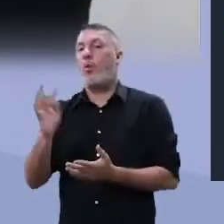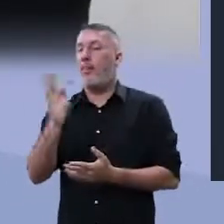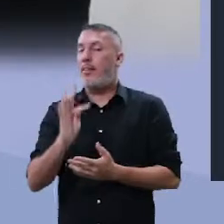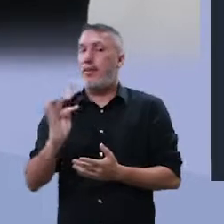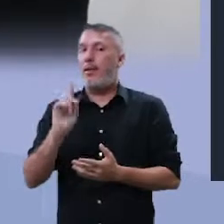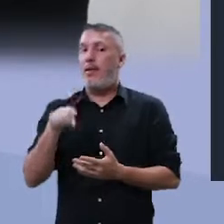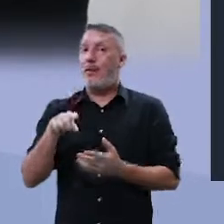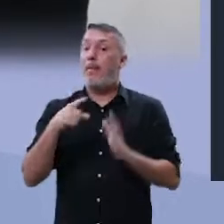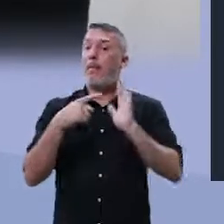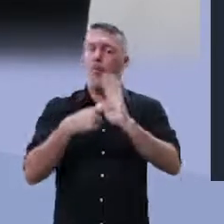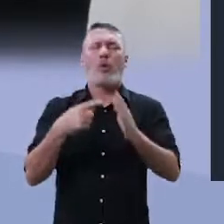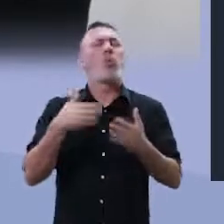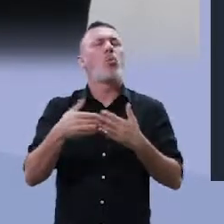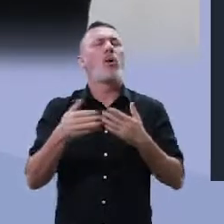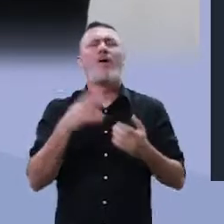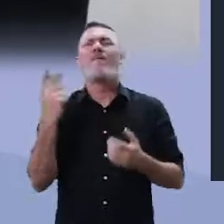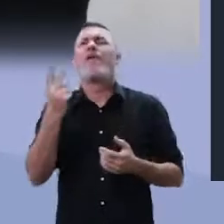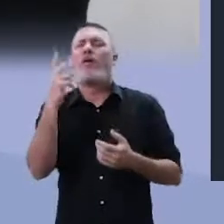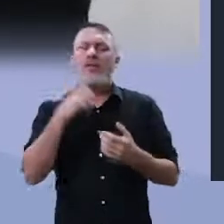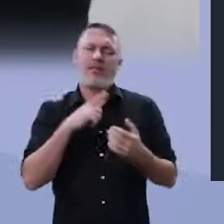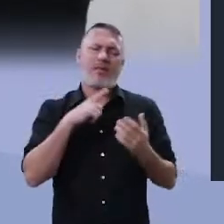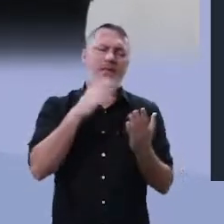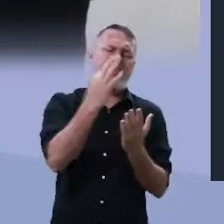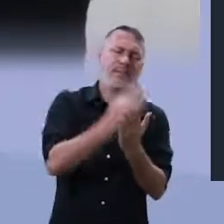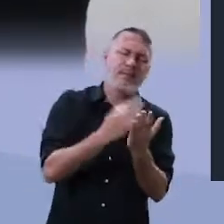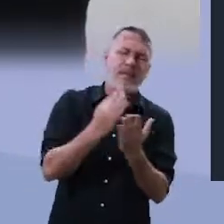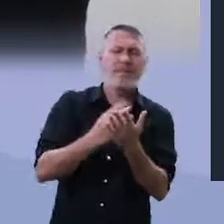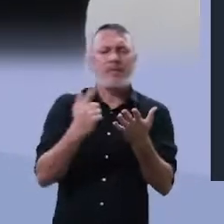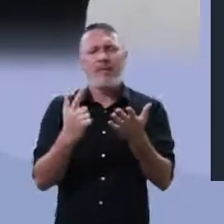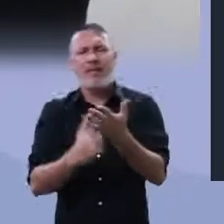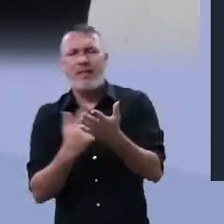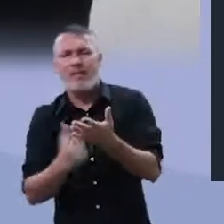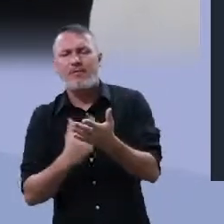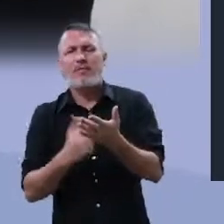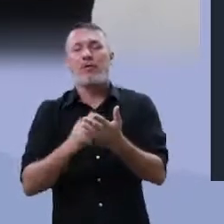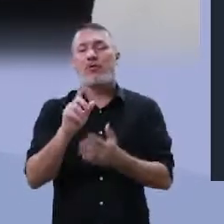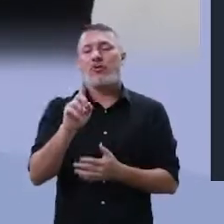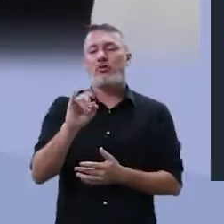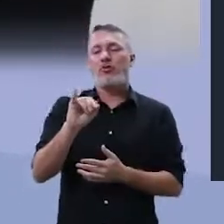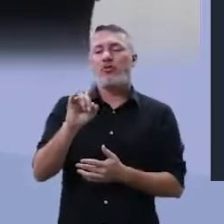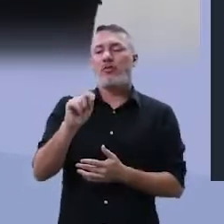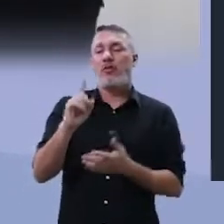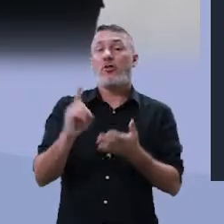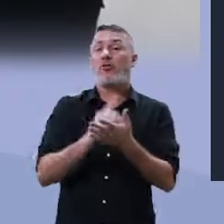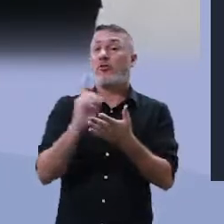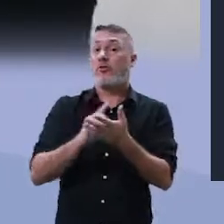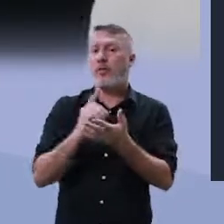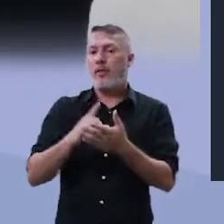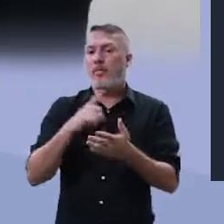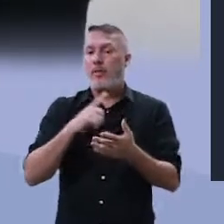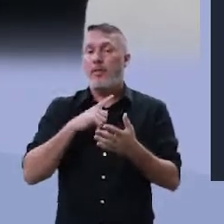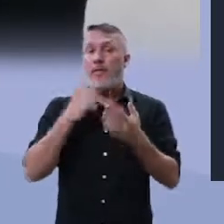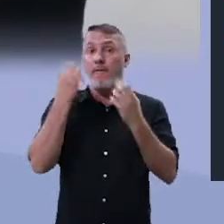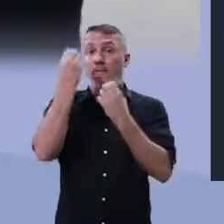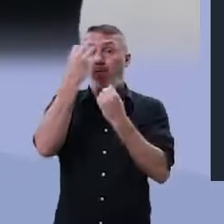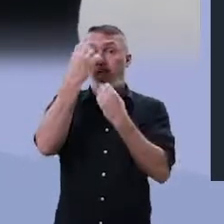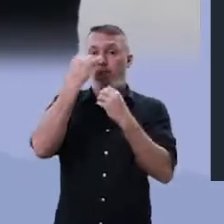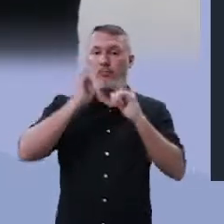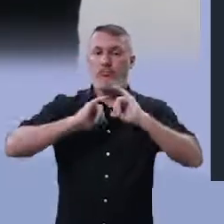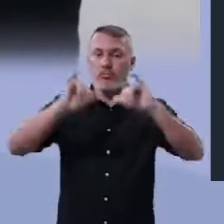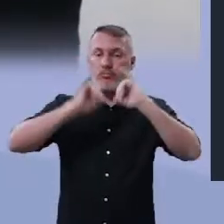em qualquer texto, um livro didático, em qualquer texto didático, que tenha caráter